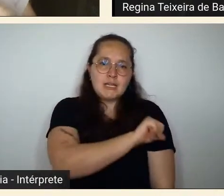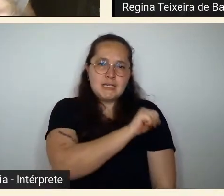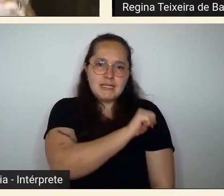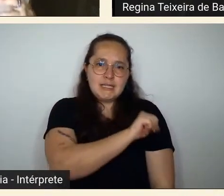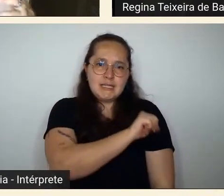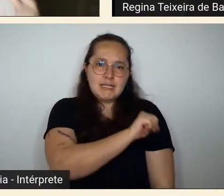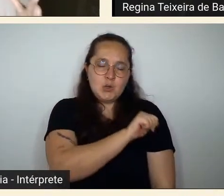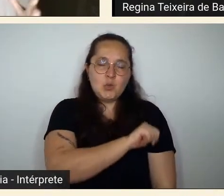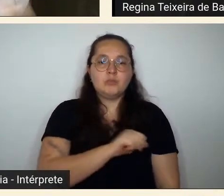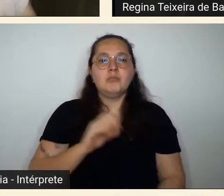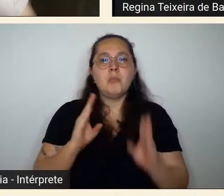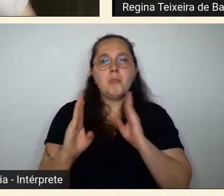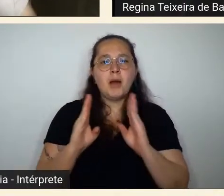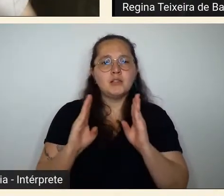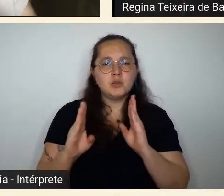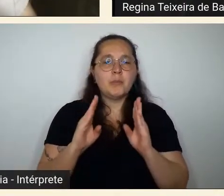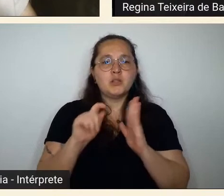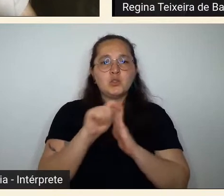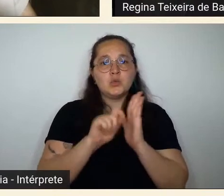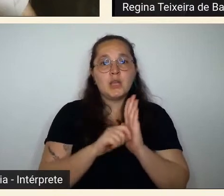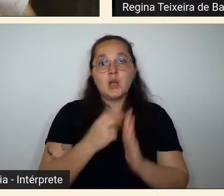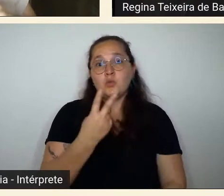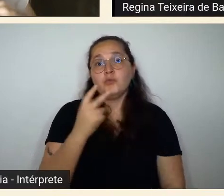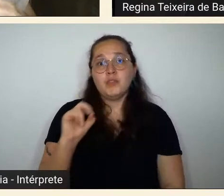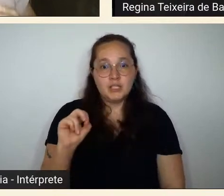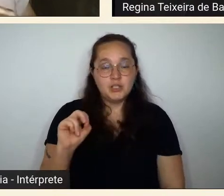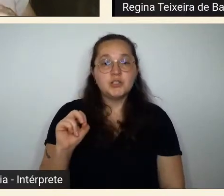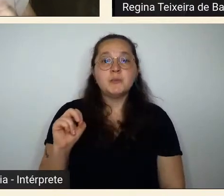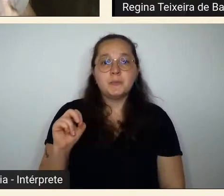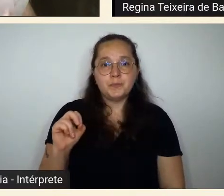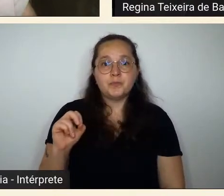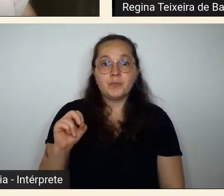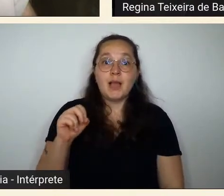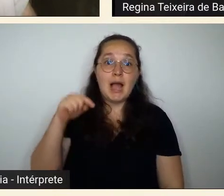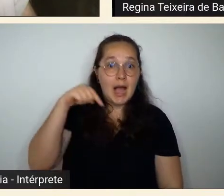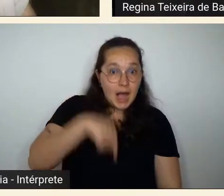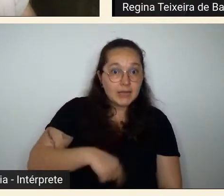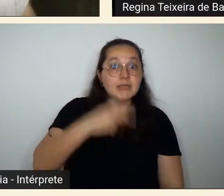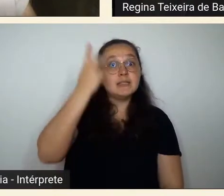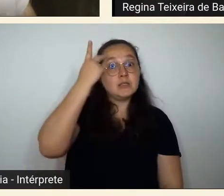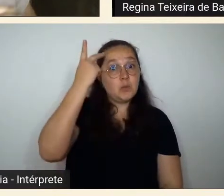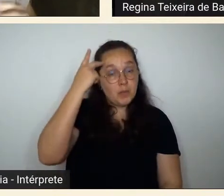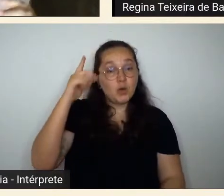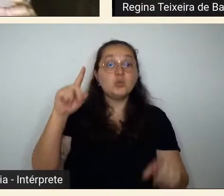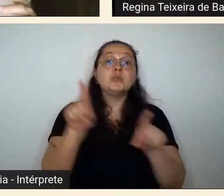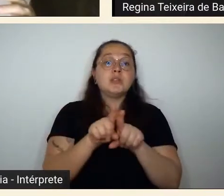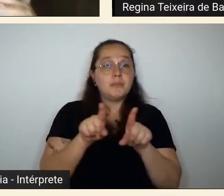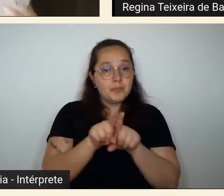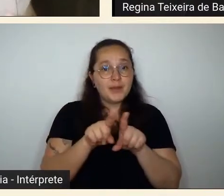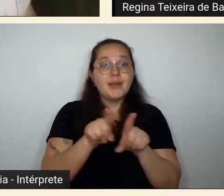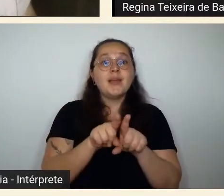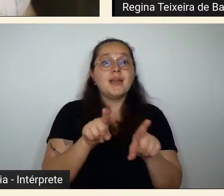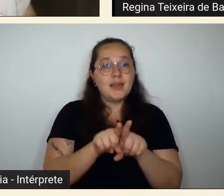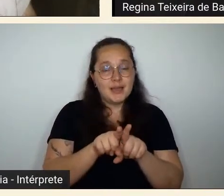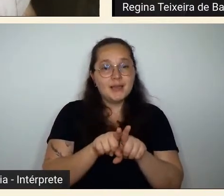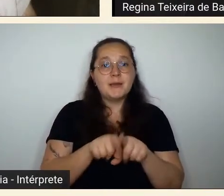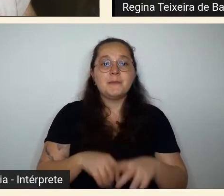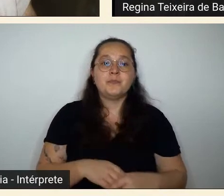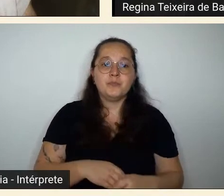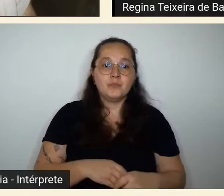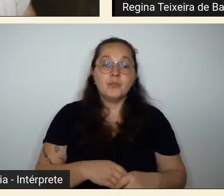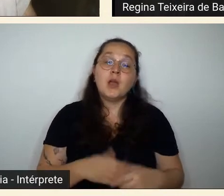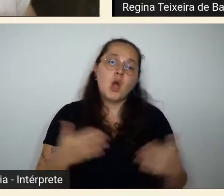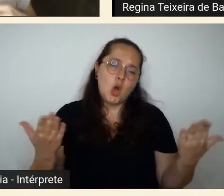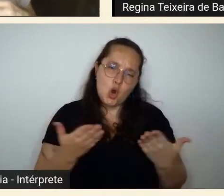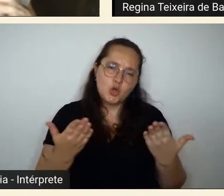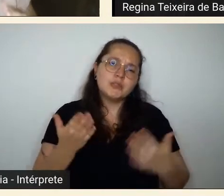do começo do século XX assim como em São Paulo na segunda década longe dessa tragédia que nós estamos vivenciando